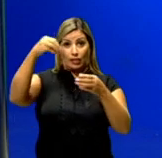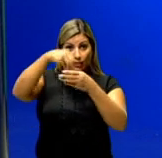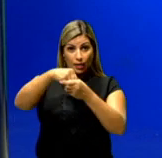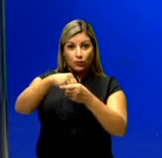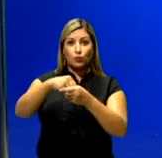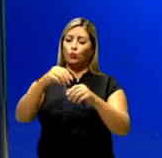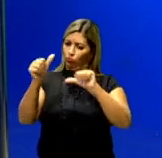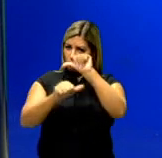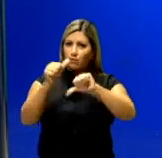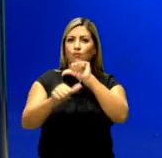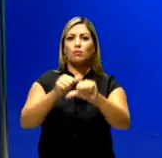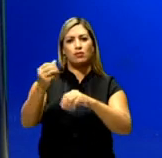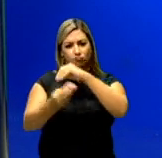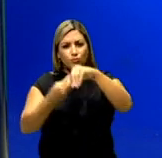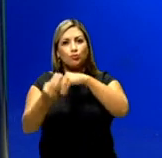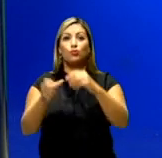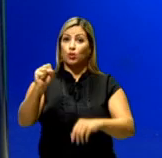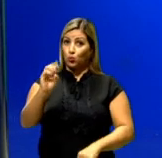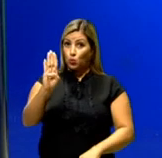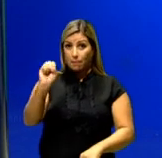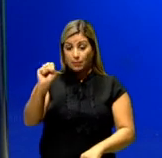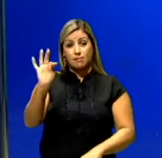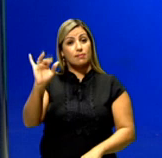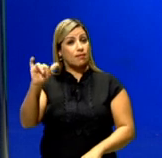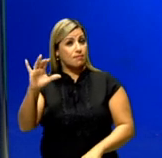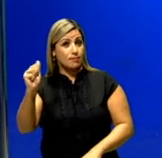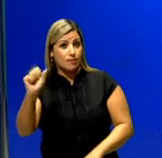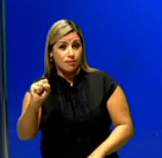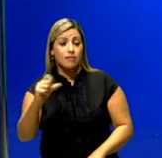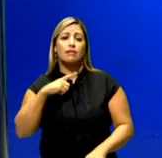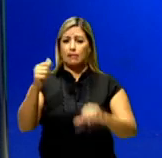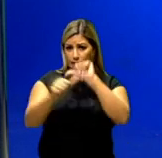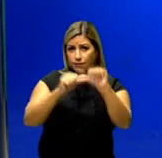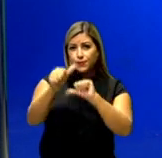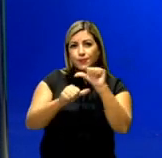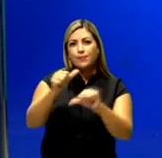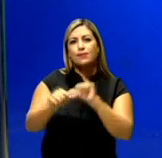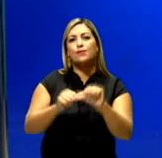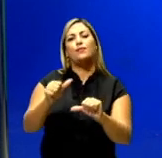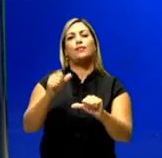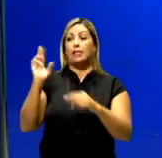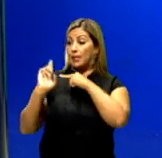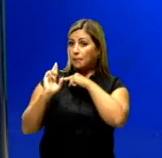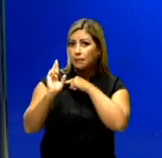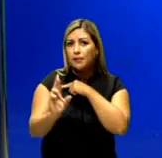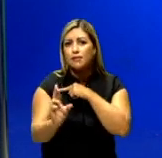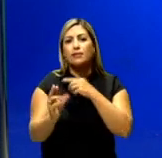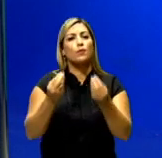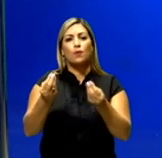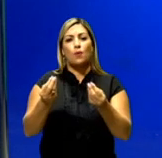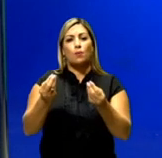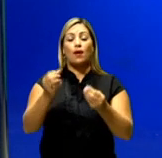ocorrem transformações das substâncias e essas transformações são representadas